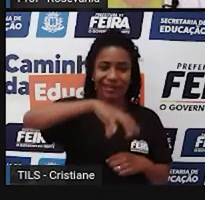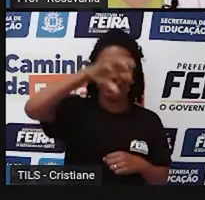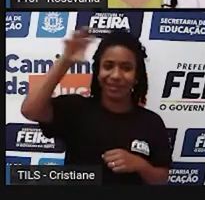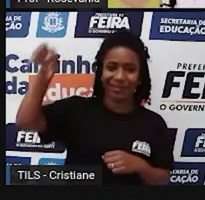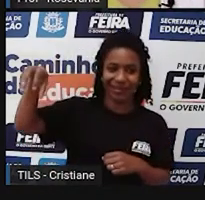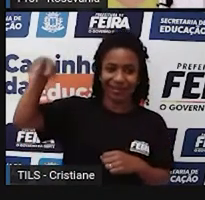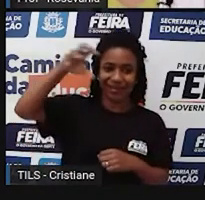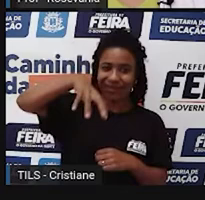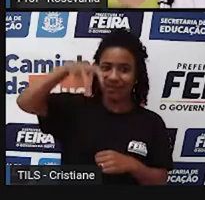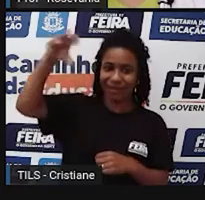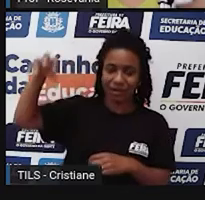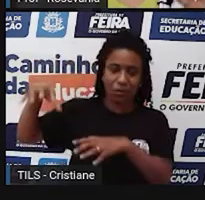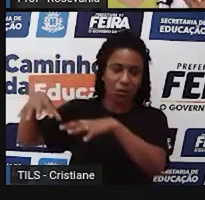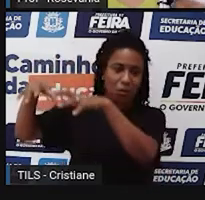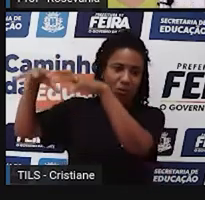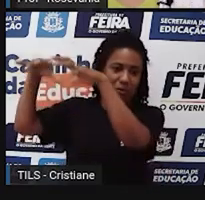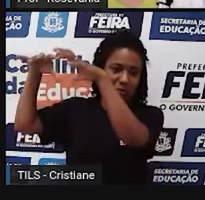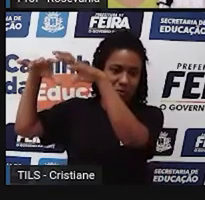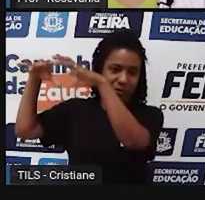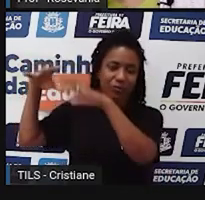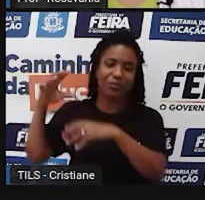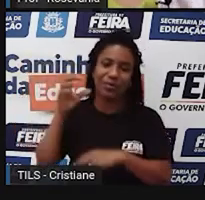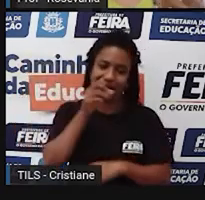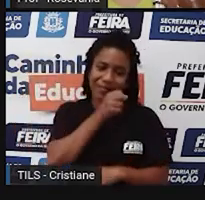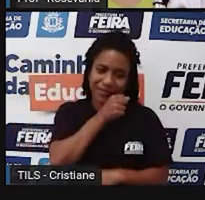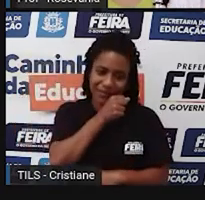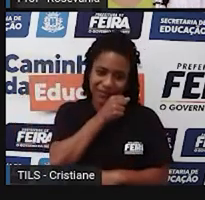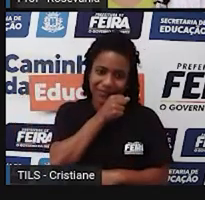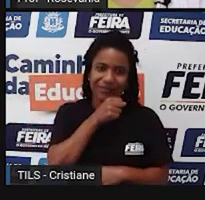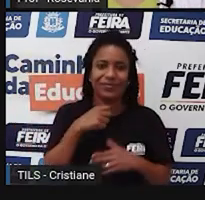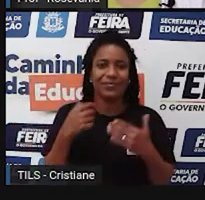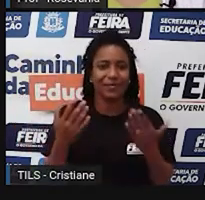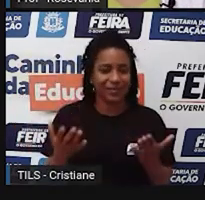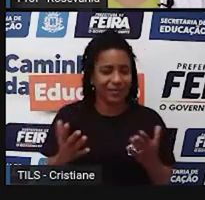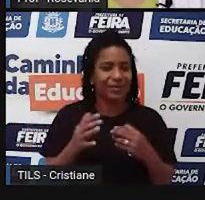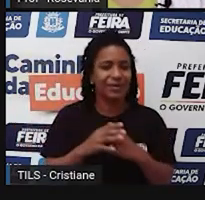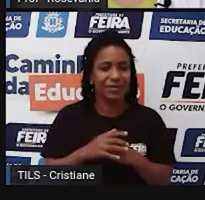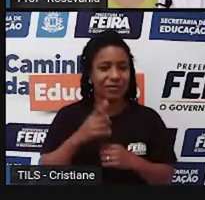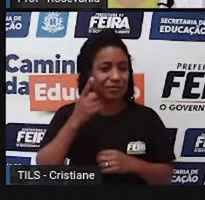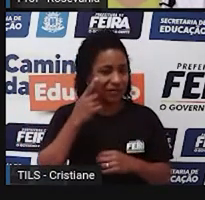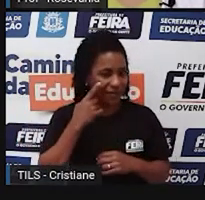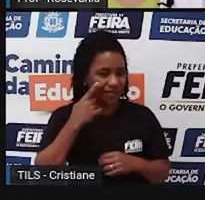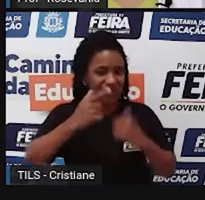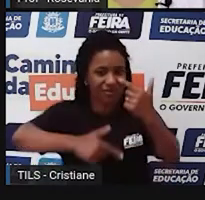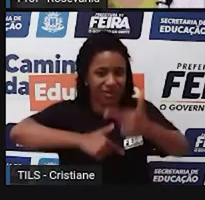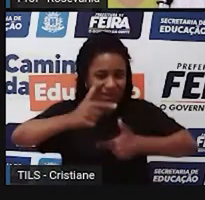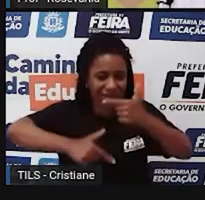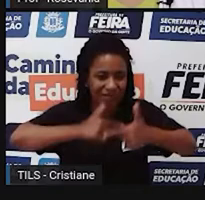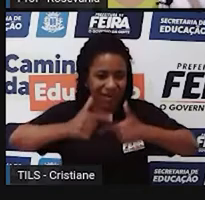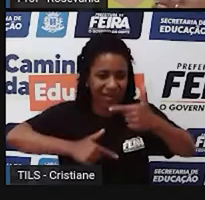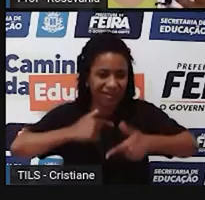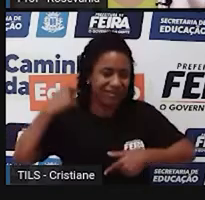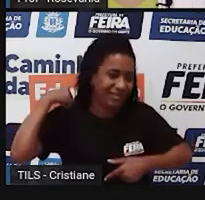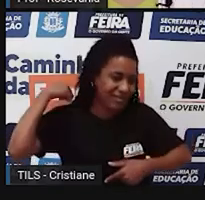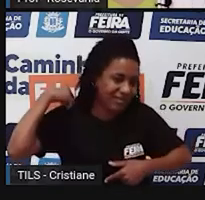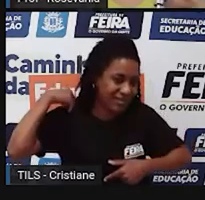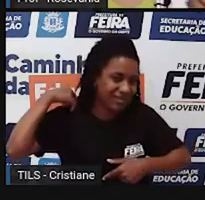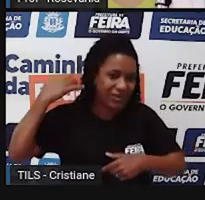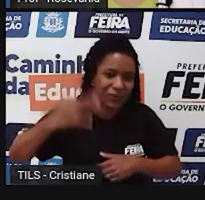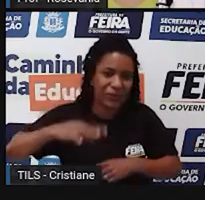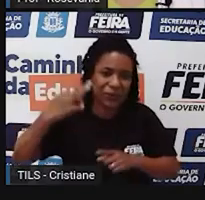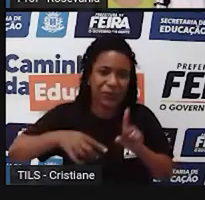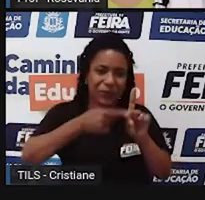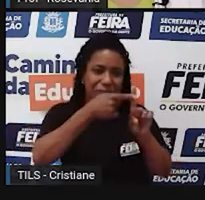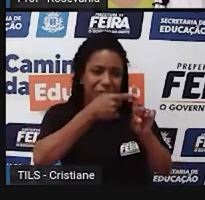imagem anterior o trabalho, como ela é feita. Imagine como não fica depois a coluna, né? Desse trabalhador. Então, essas relações de